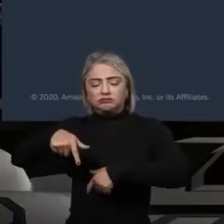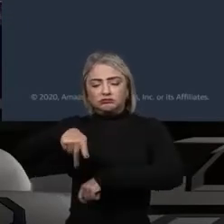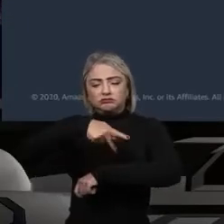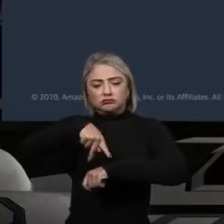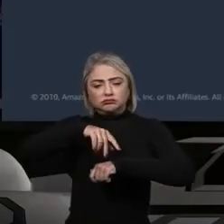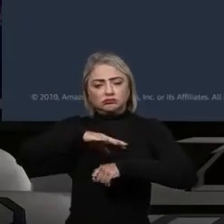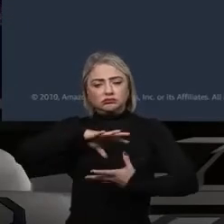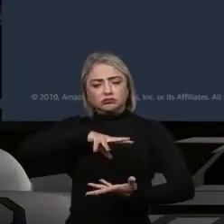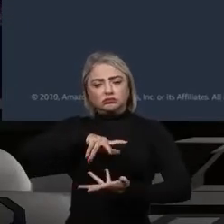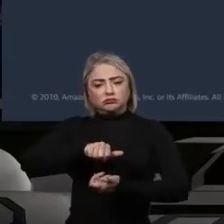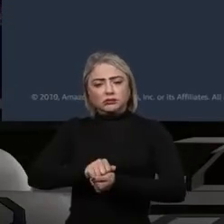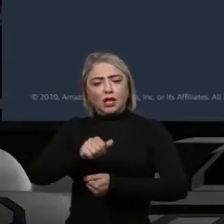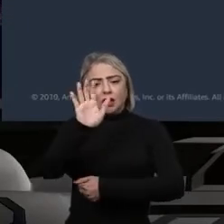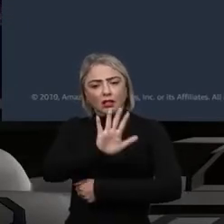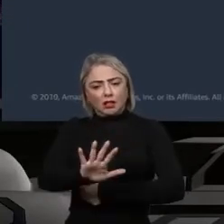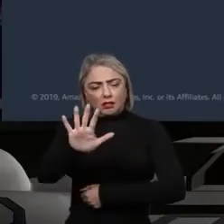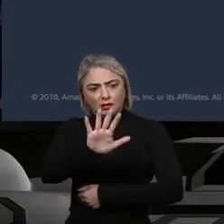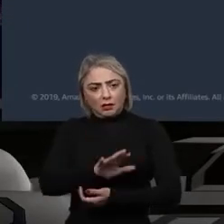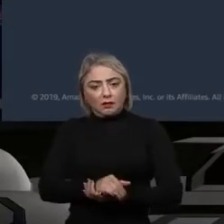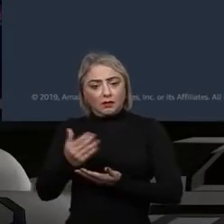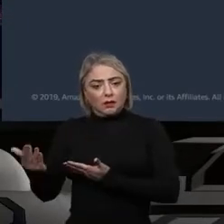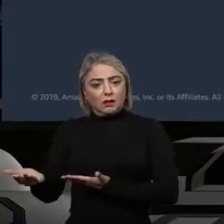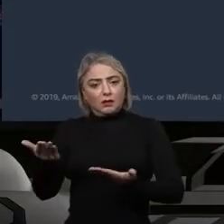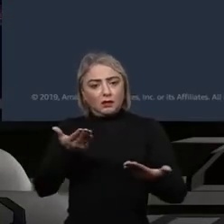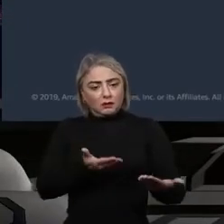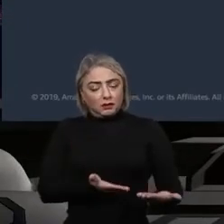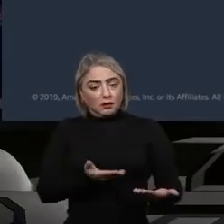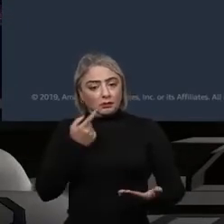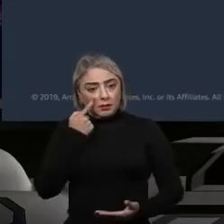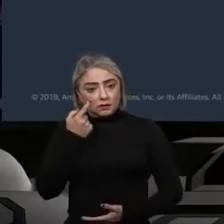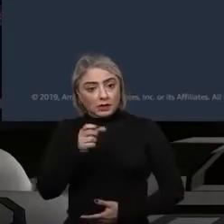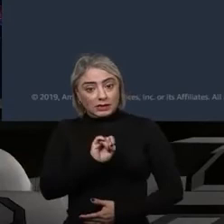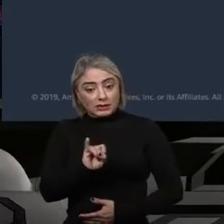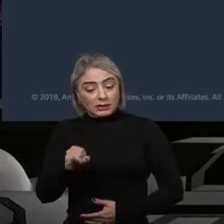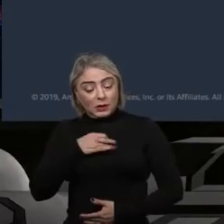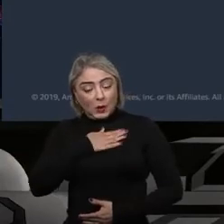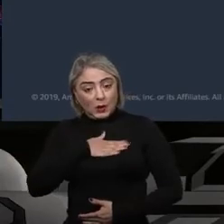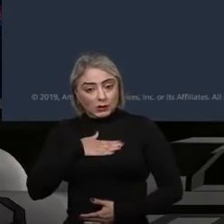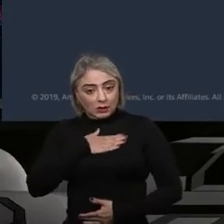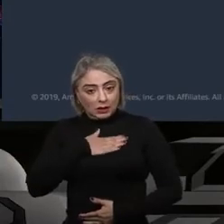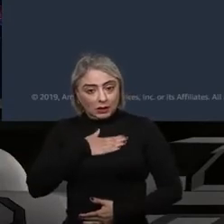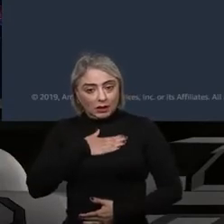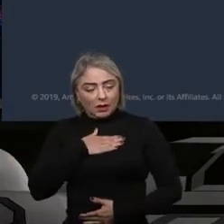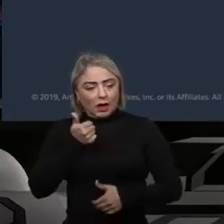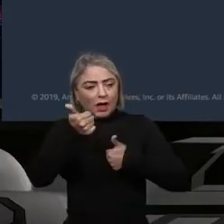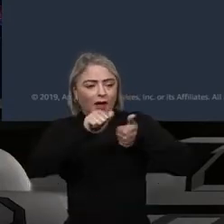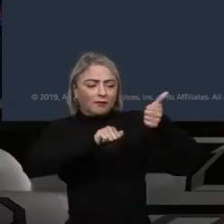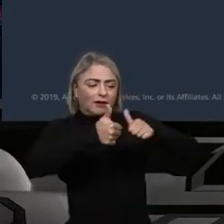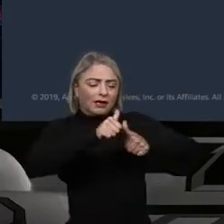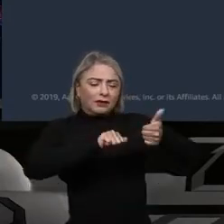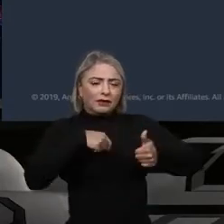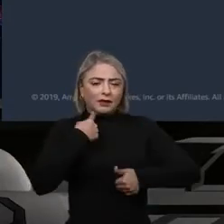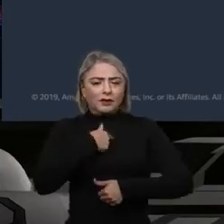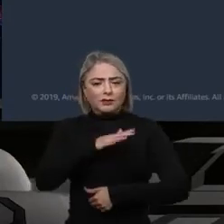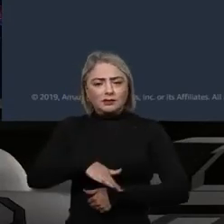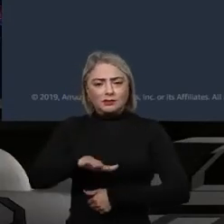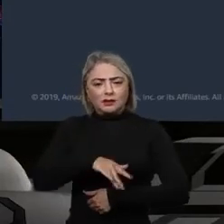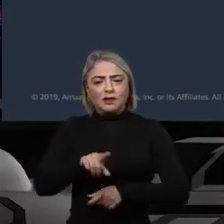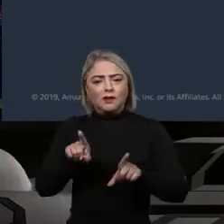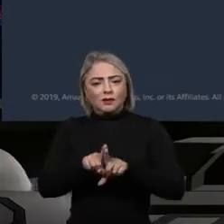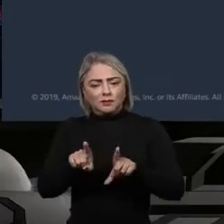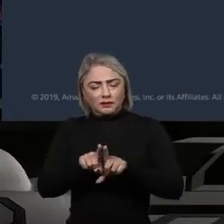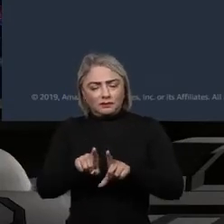por aí vai. E aqui eu trago para vocês, se vocês gostaram, avalie a nossa sessão e também